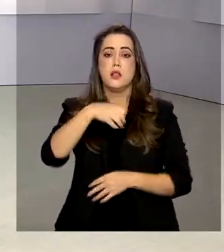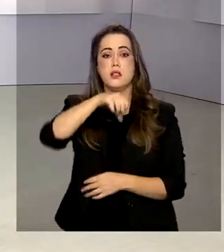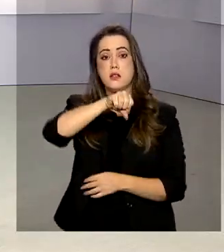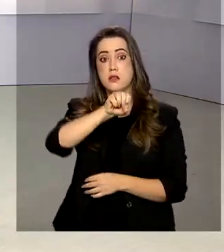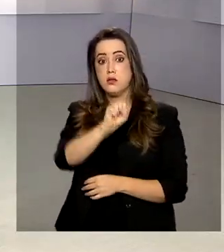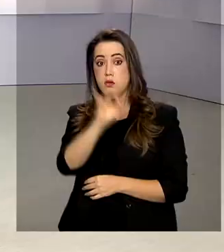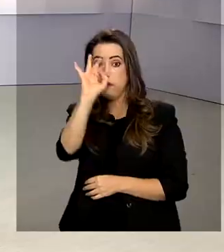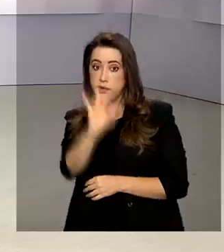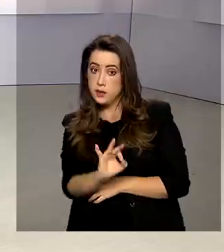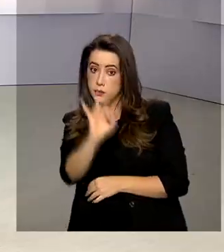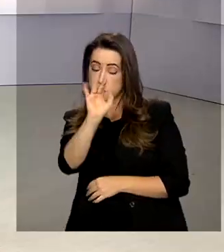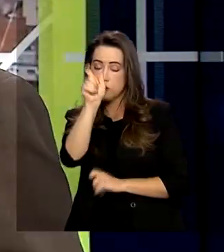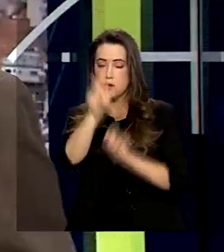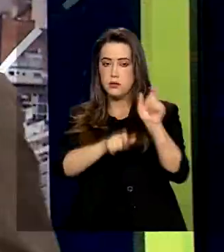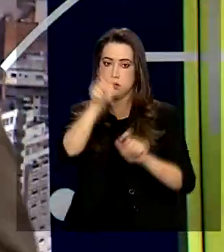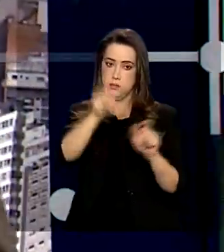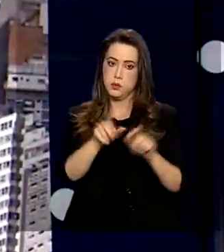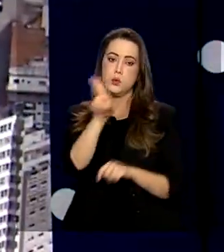receberam a imunização.